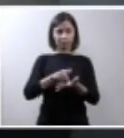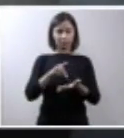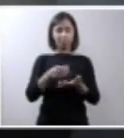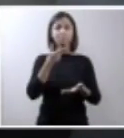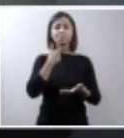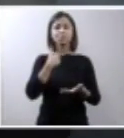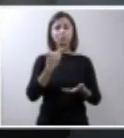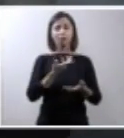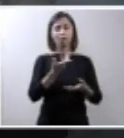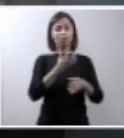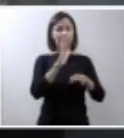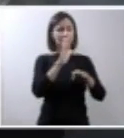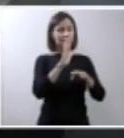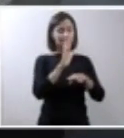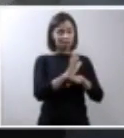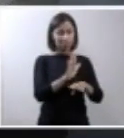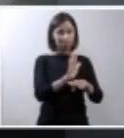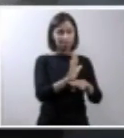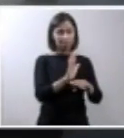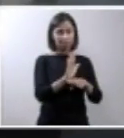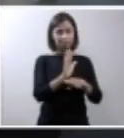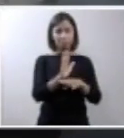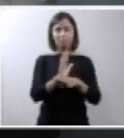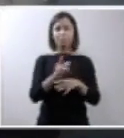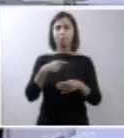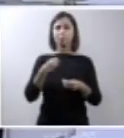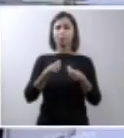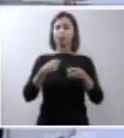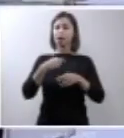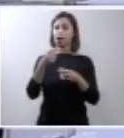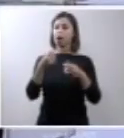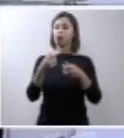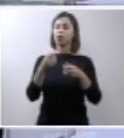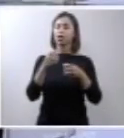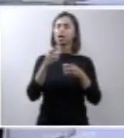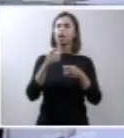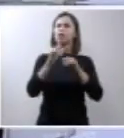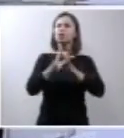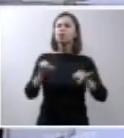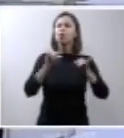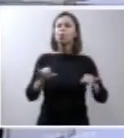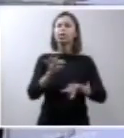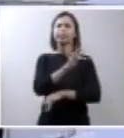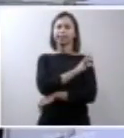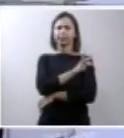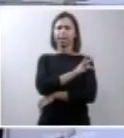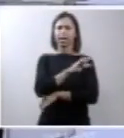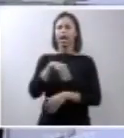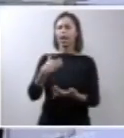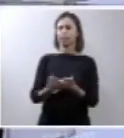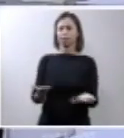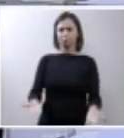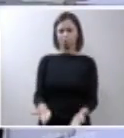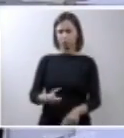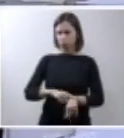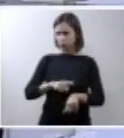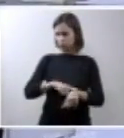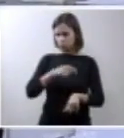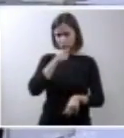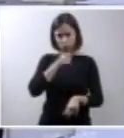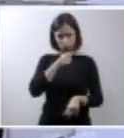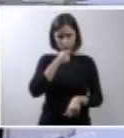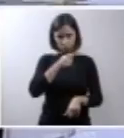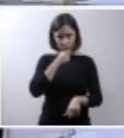colaborar com dados técnicos que nós observamos que até o momento não foram levantados. E, através